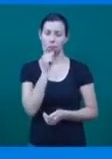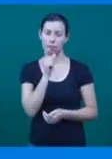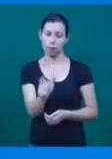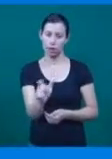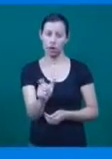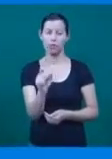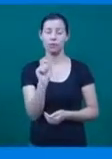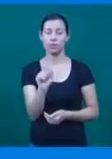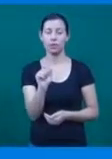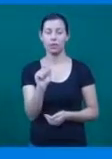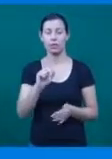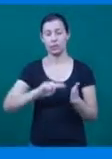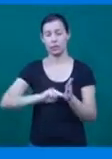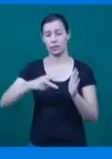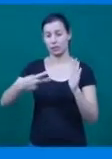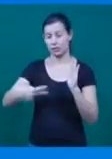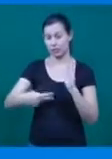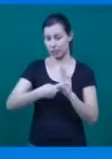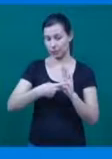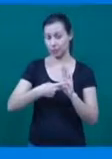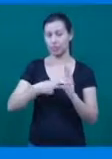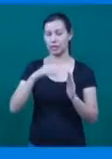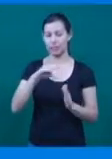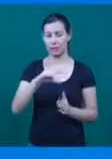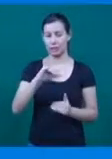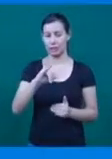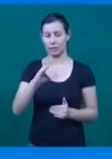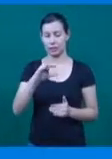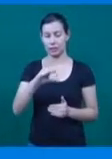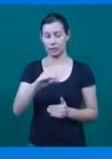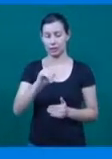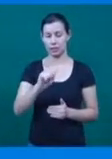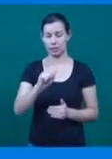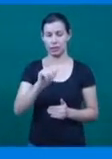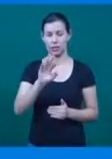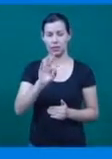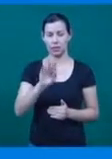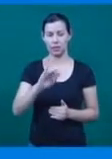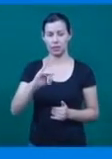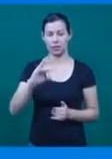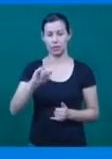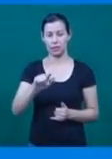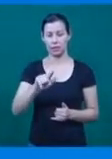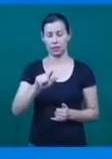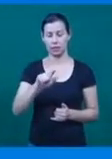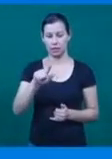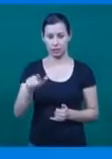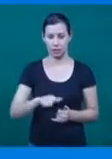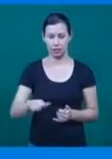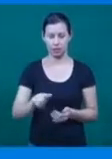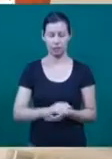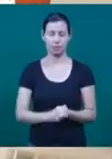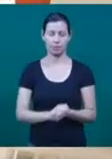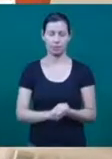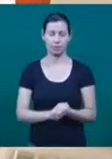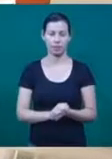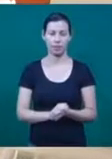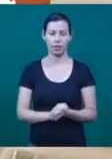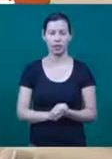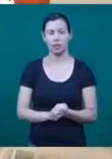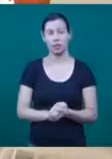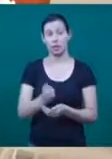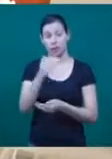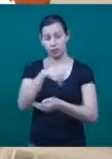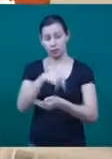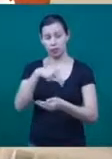cicatriz. A doença faz com que o sistema imunológico destrua a cobertura protetora dos nervos. O sistema